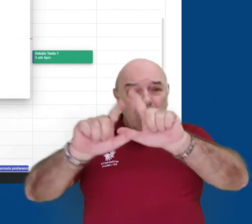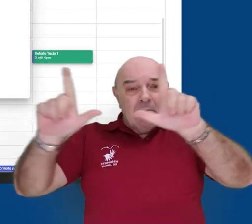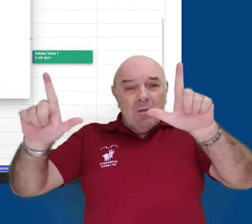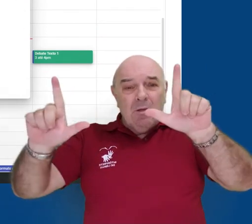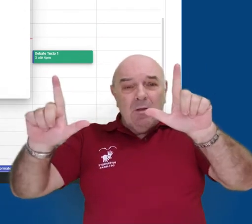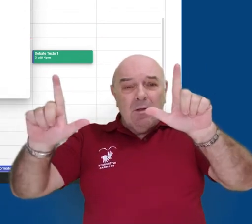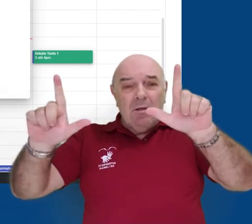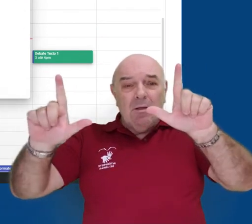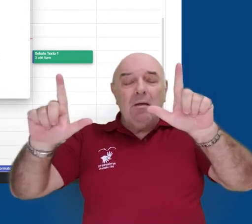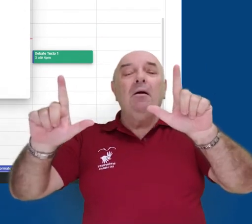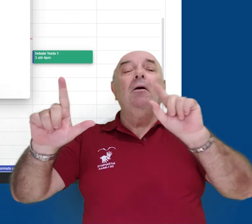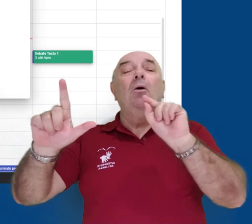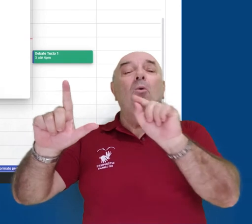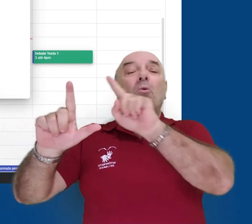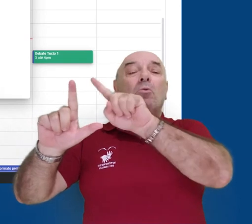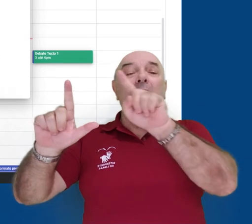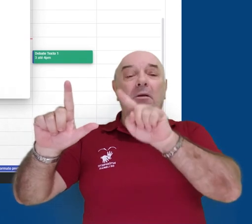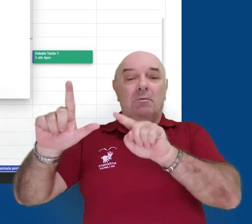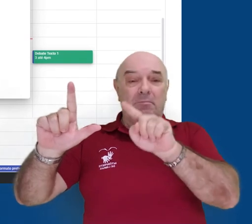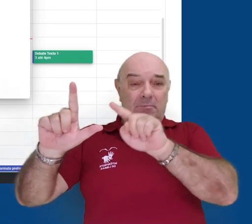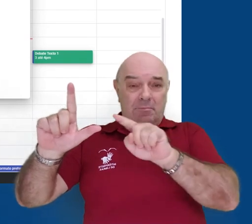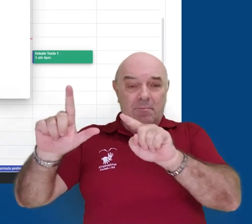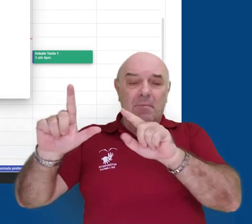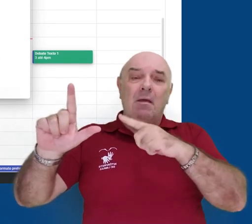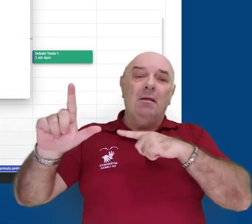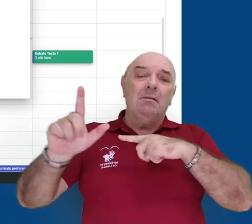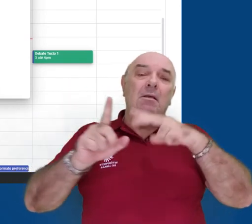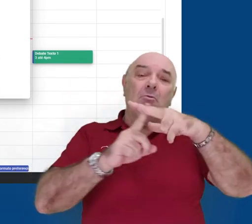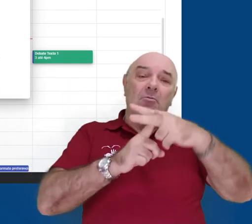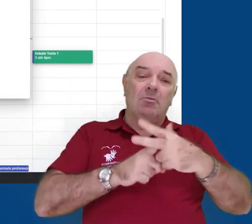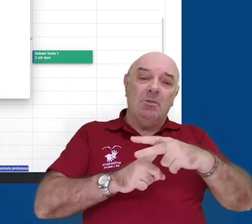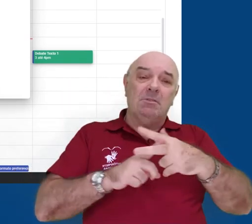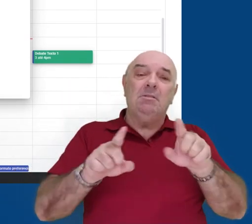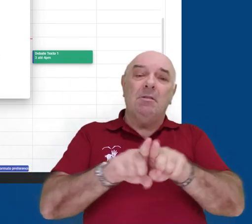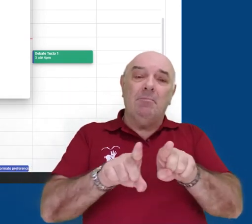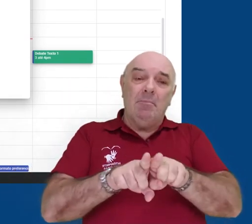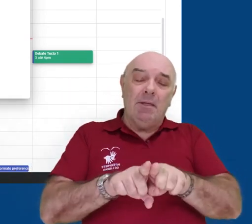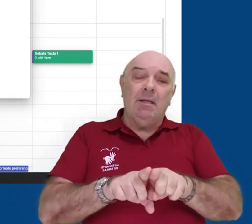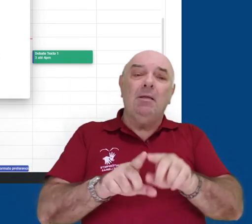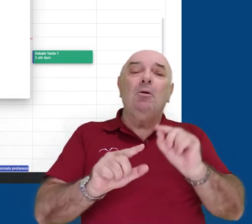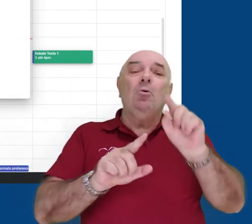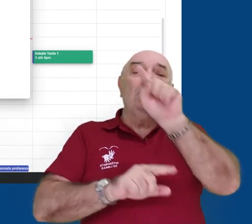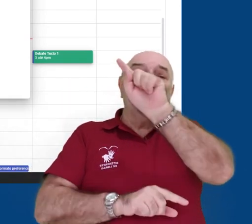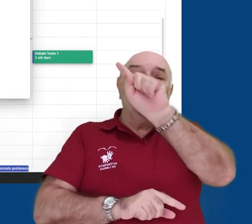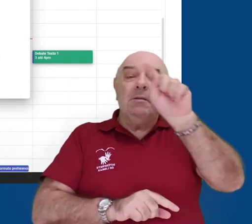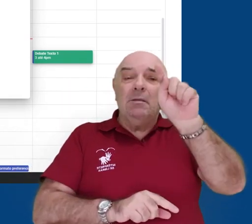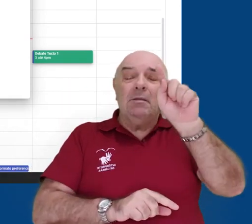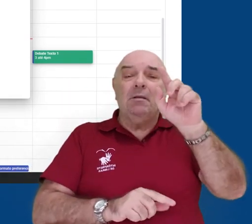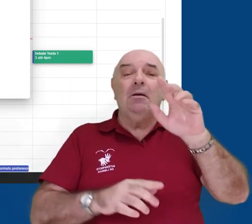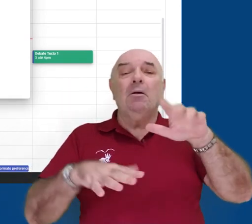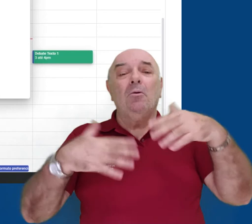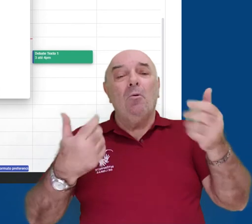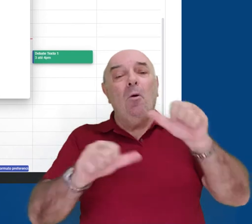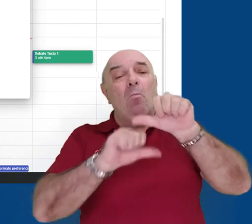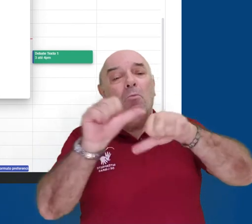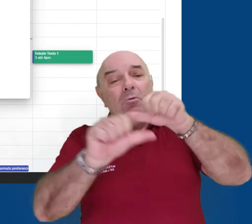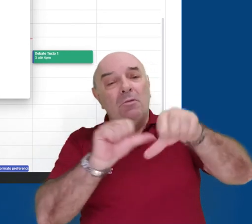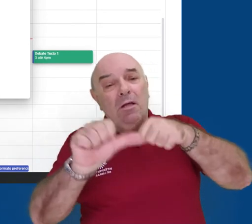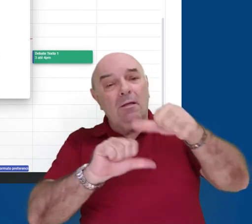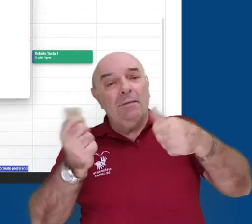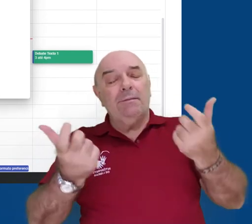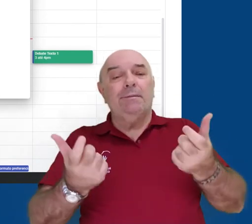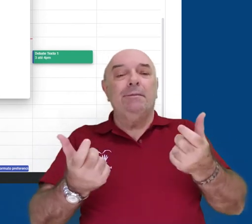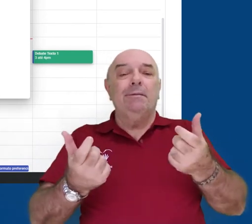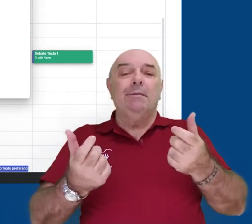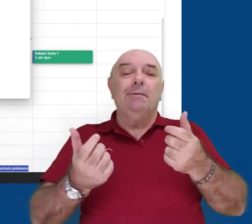No canto superior direito dessa janela, temos algumas configurações. É possível editar o evento e mudar alguma das